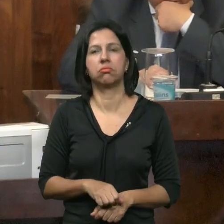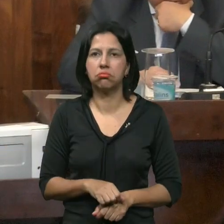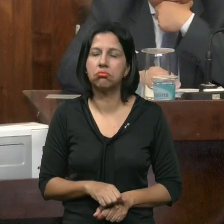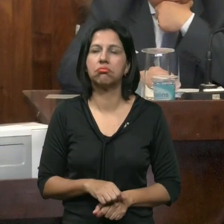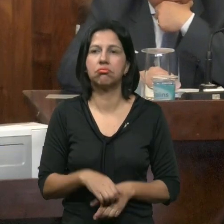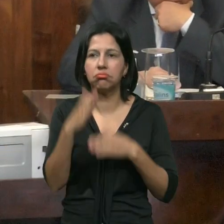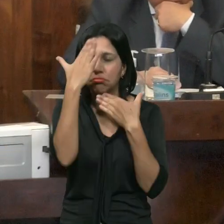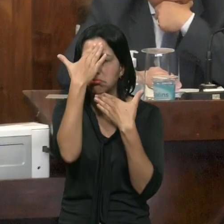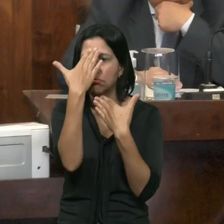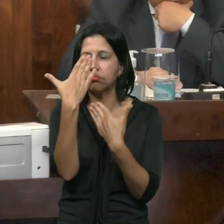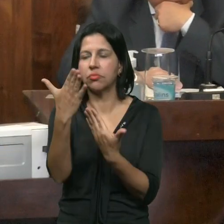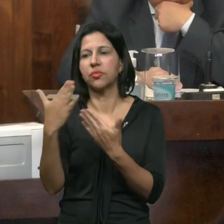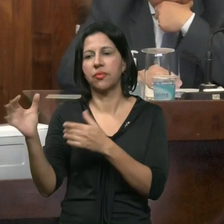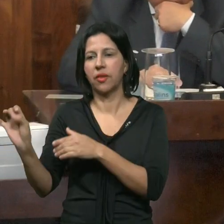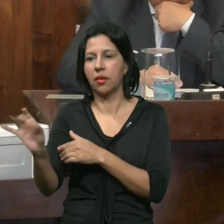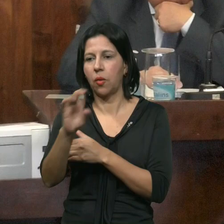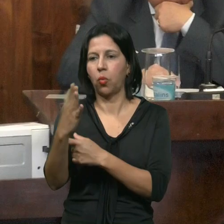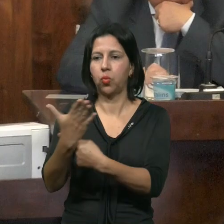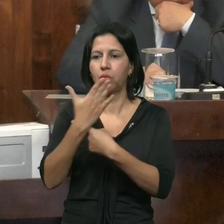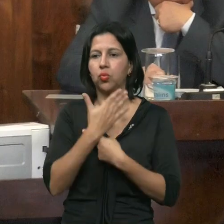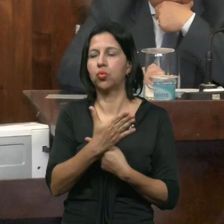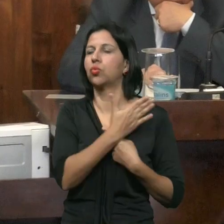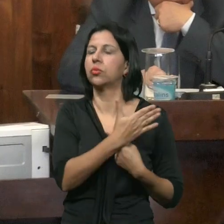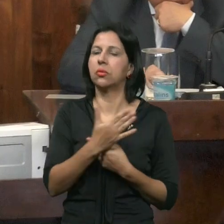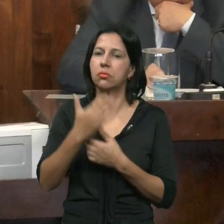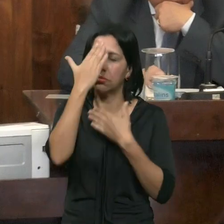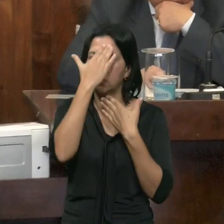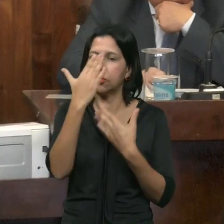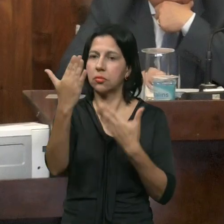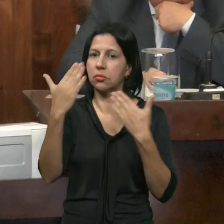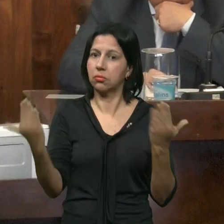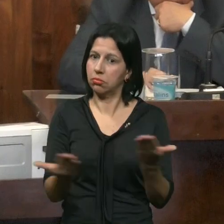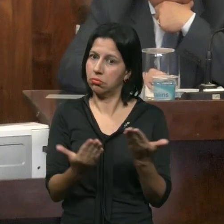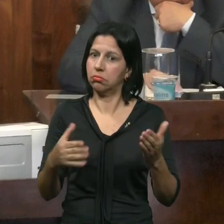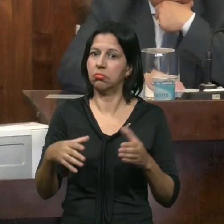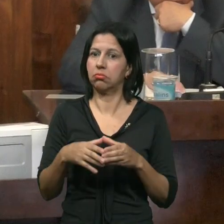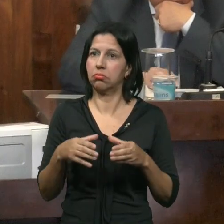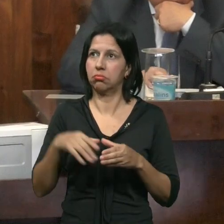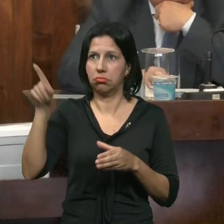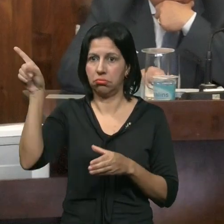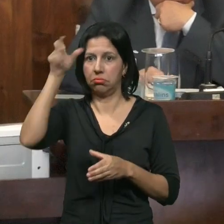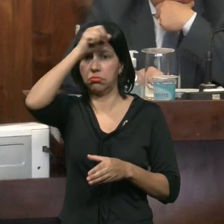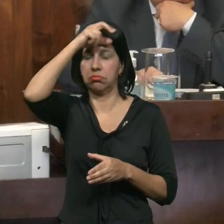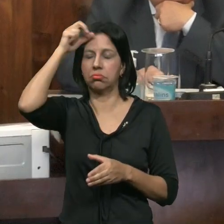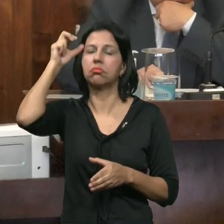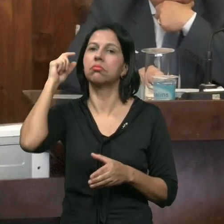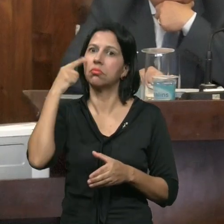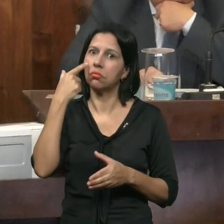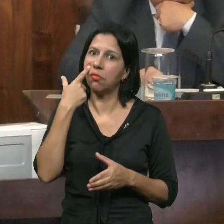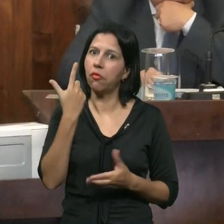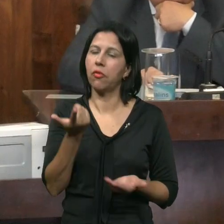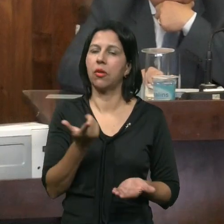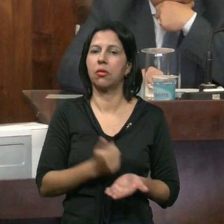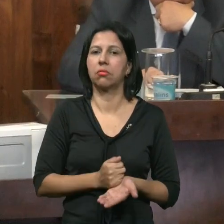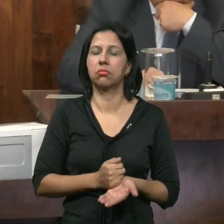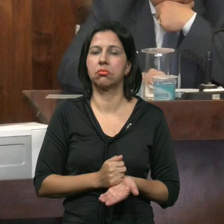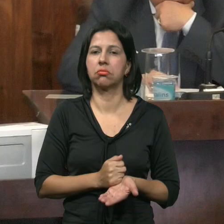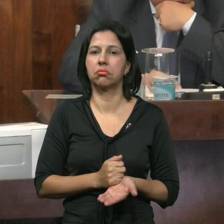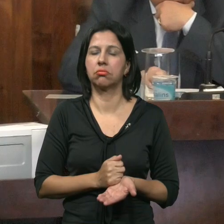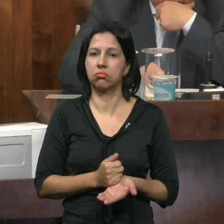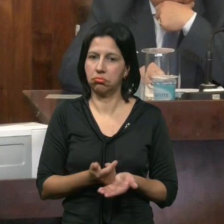A categoria Doutor Pares E espero agora Que o executivo Não coloque Nenhum empecilho Para que possa Essa emenda